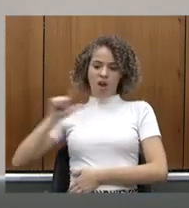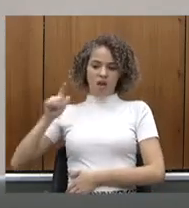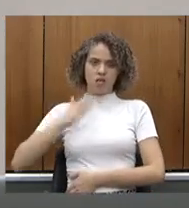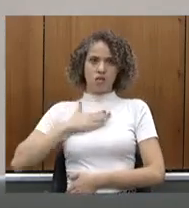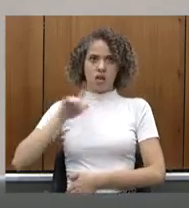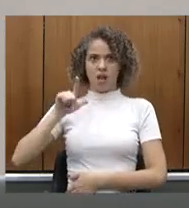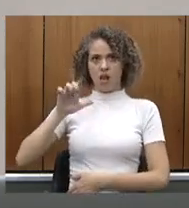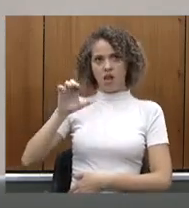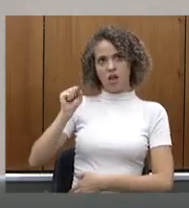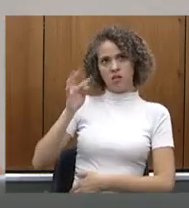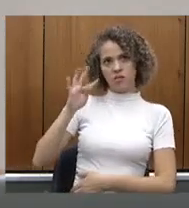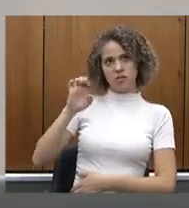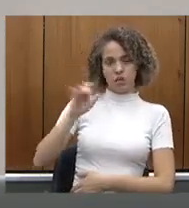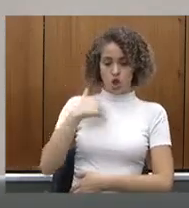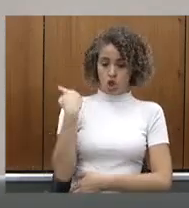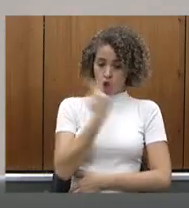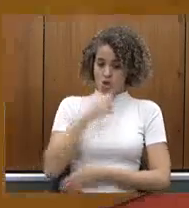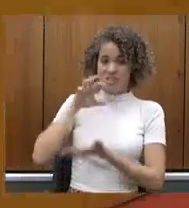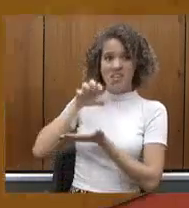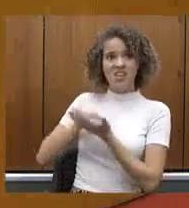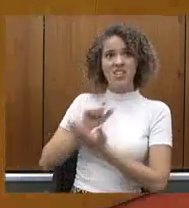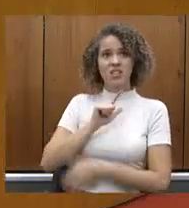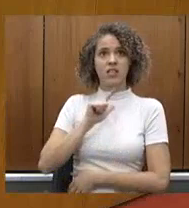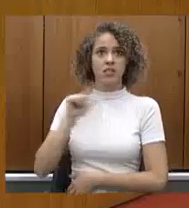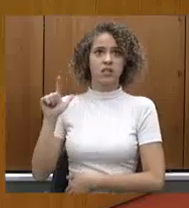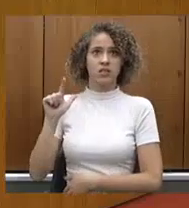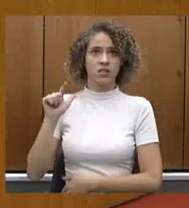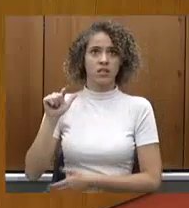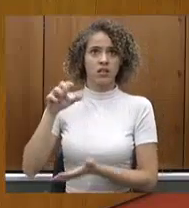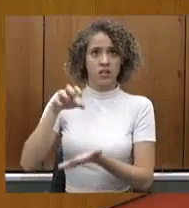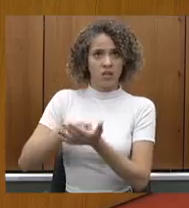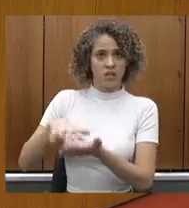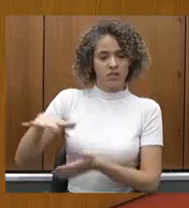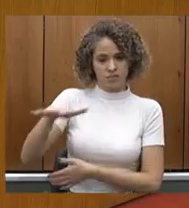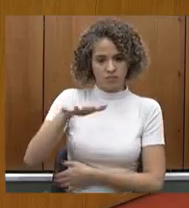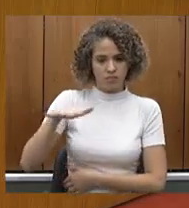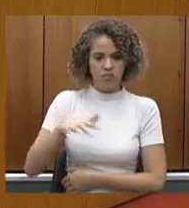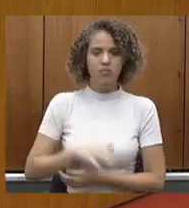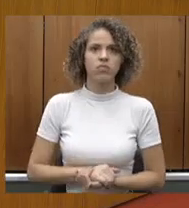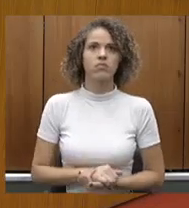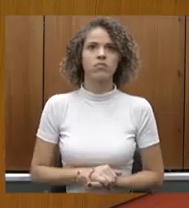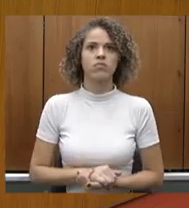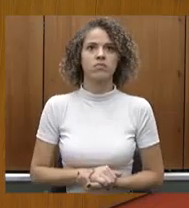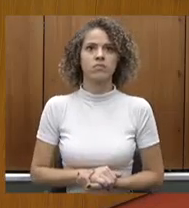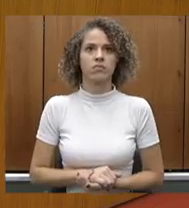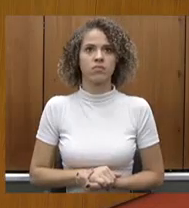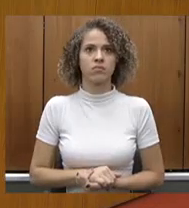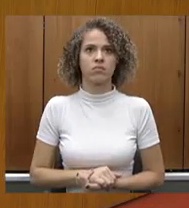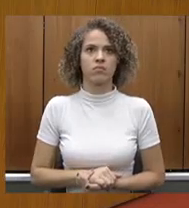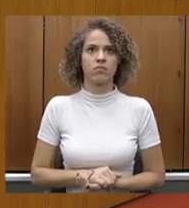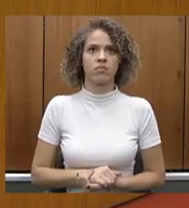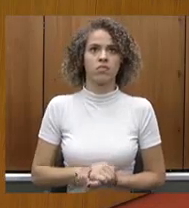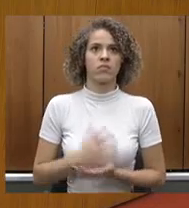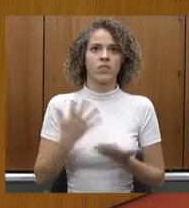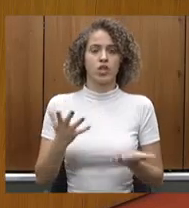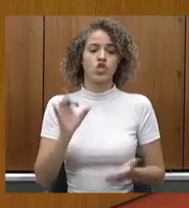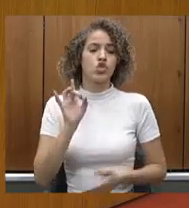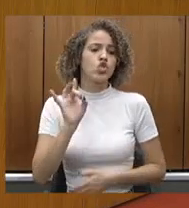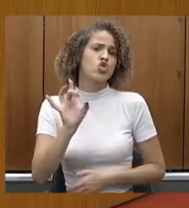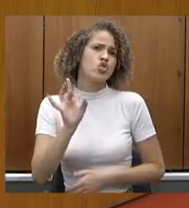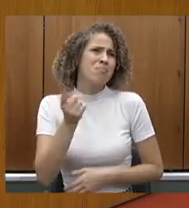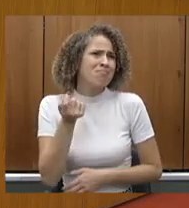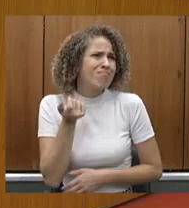e a nossa região, principalmente ali no Vale do Rio Doce, viu, Bia? Eu não sei se você sabe disso, nós só tínhamos